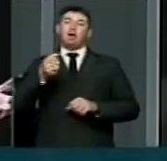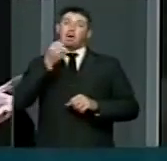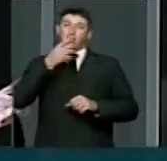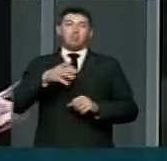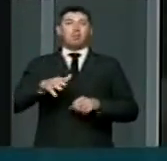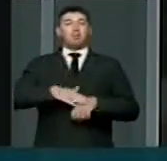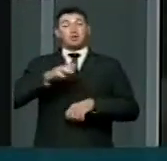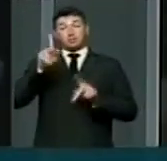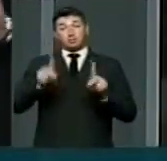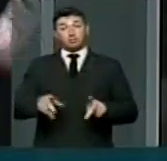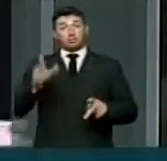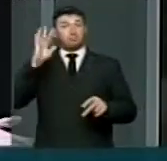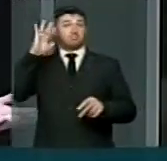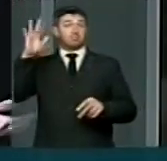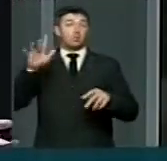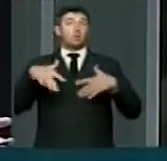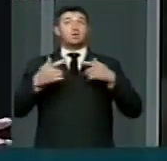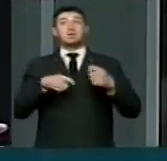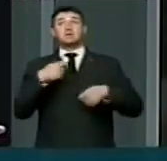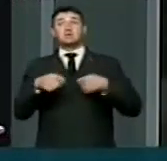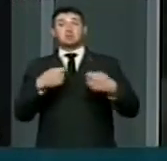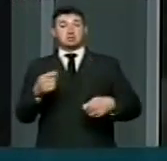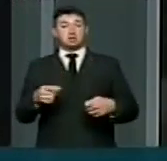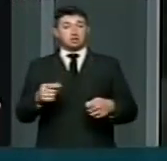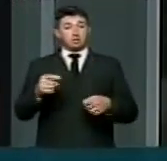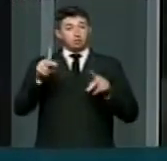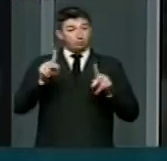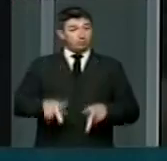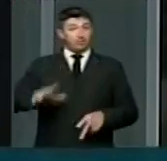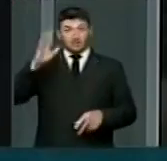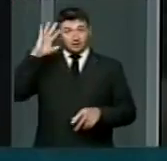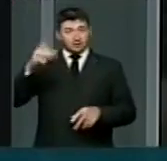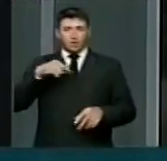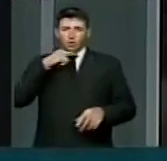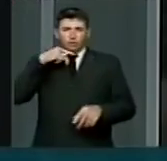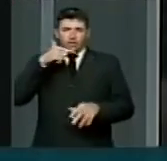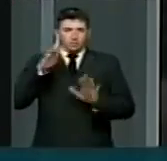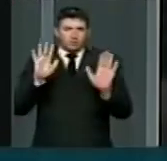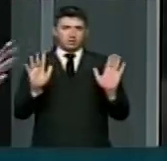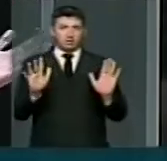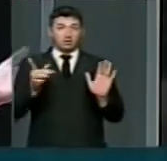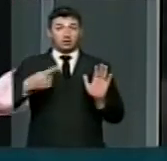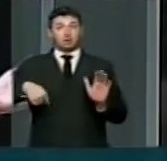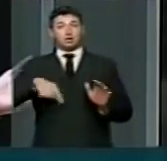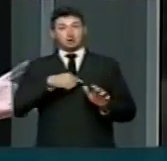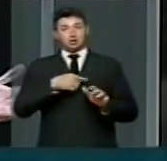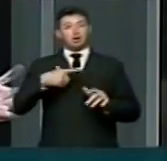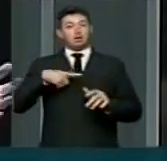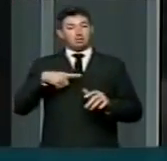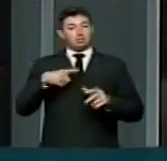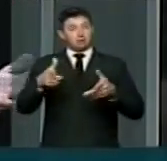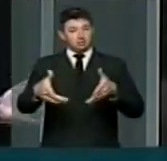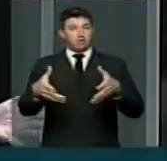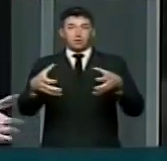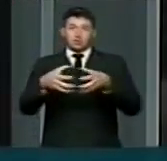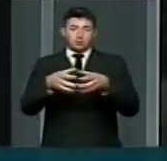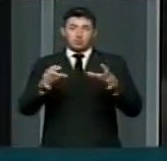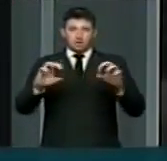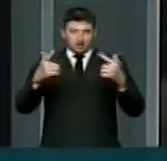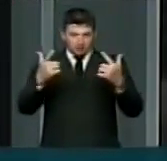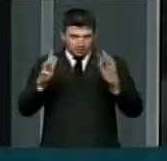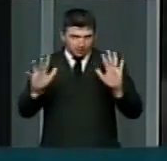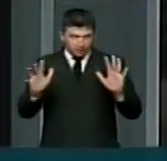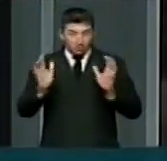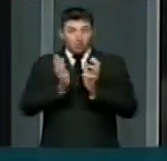que o povo brasileiro possa julgar, melhor para que o povo brasileiro possa decidir. Não tenho dúvida que nós estaremos nesse cenário. E, logicamente,